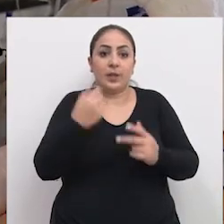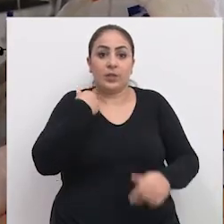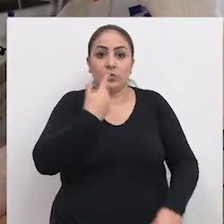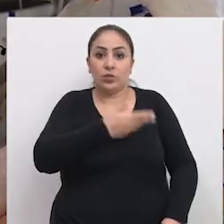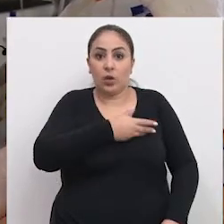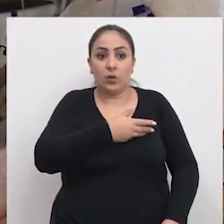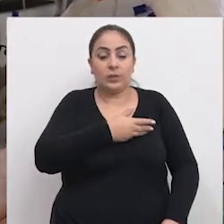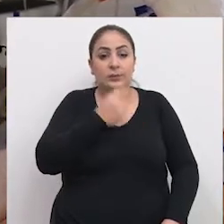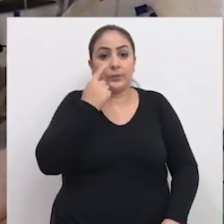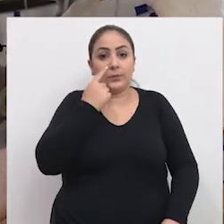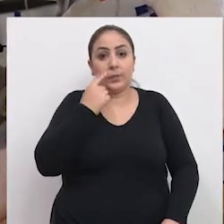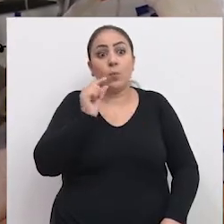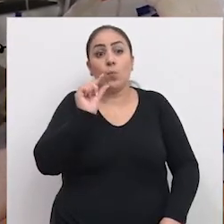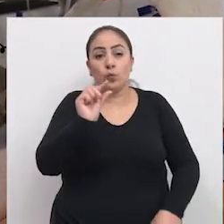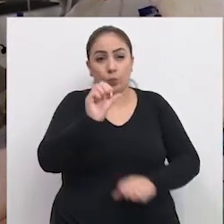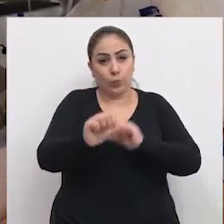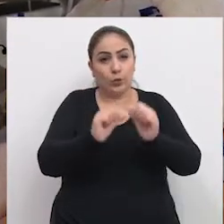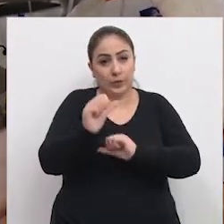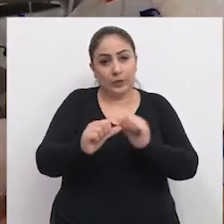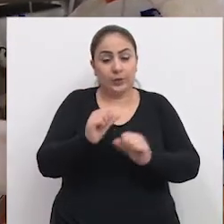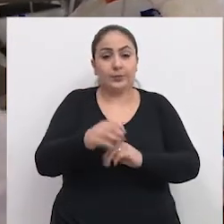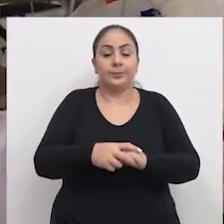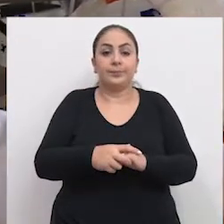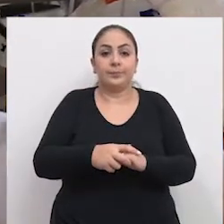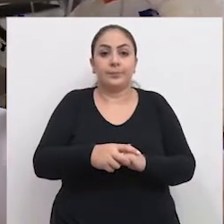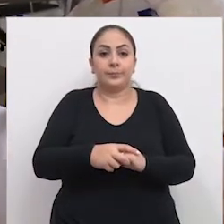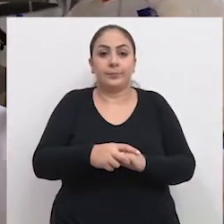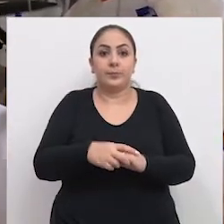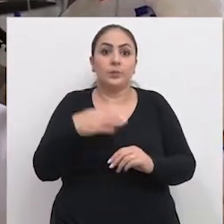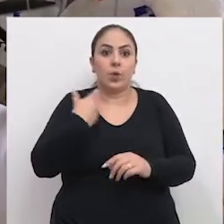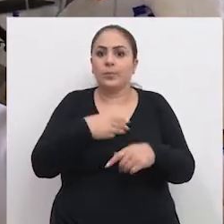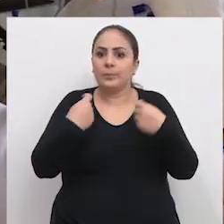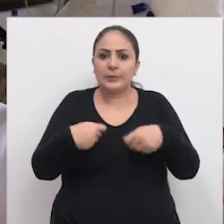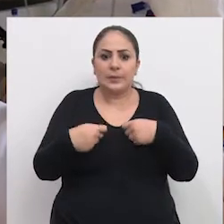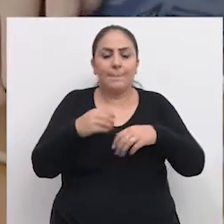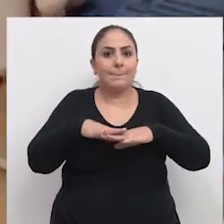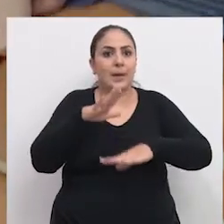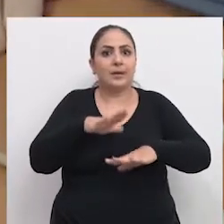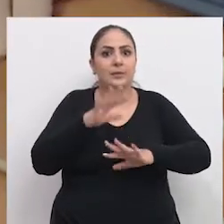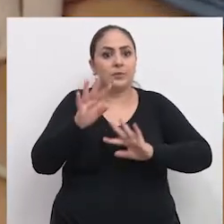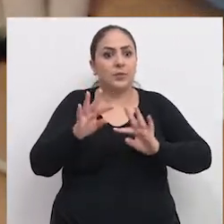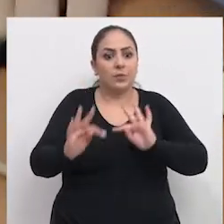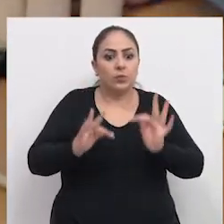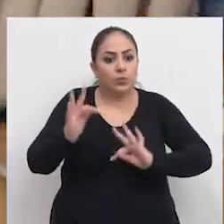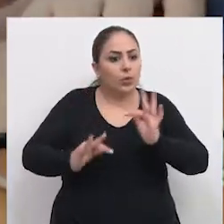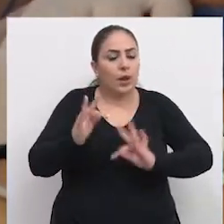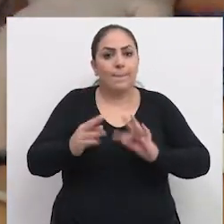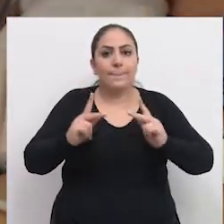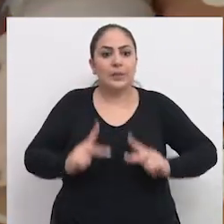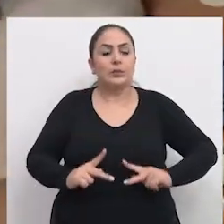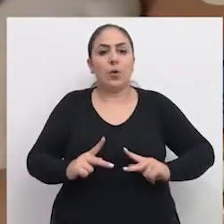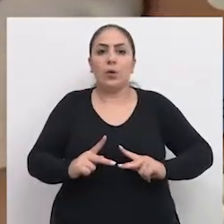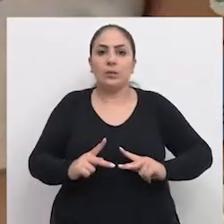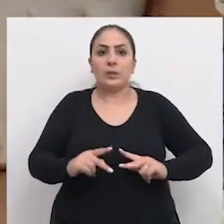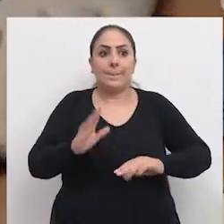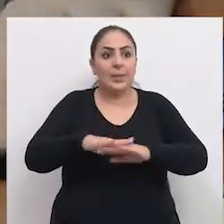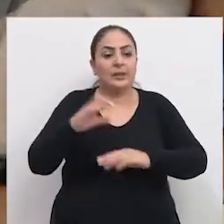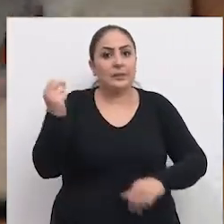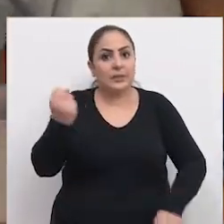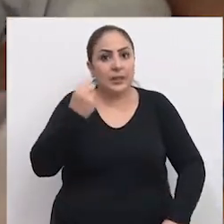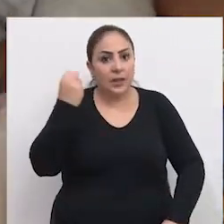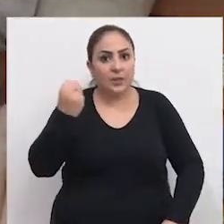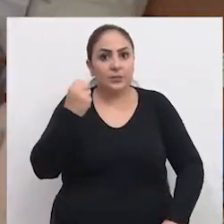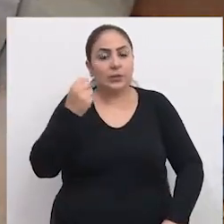A nossa ocupação mudou um pouquinho. A gente precisa deixar esses pacientes funcionais, são pacientes graves,